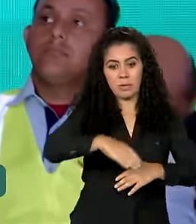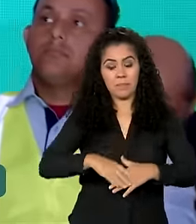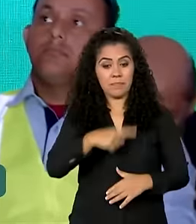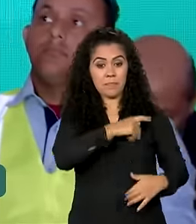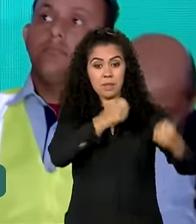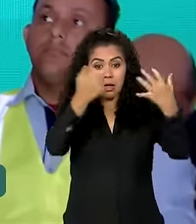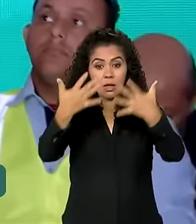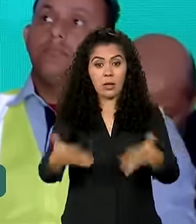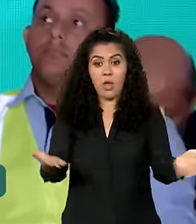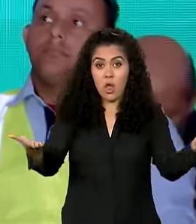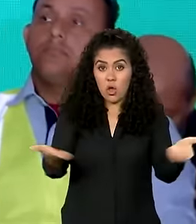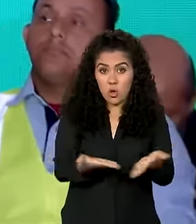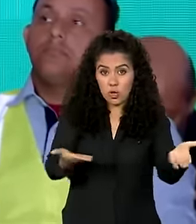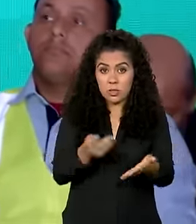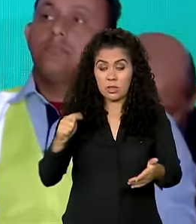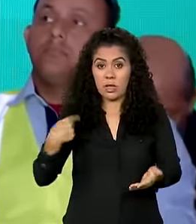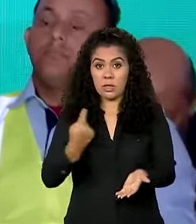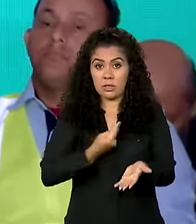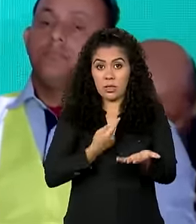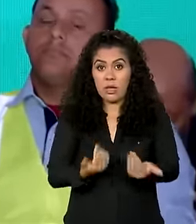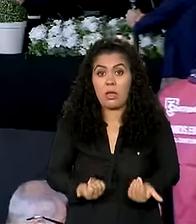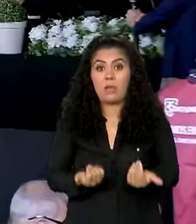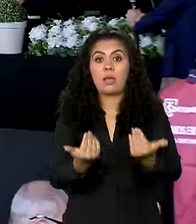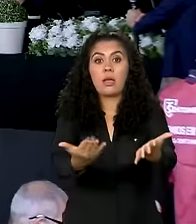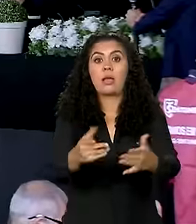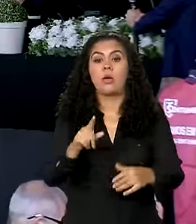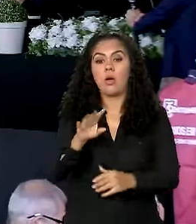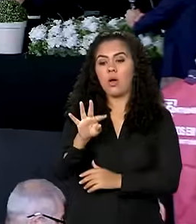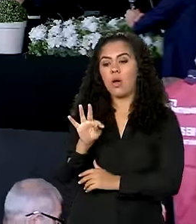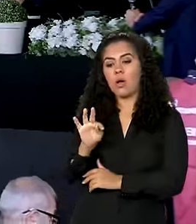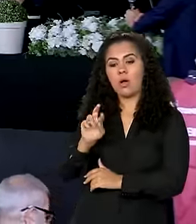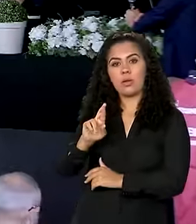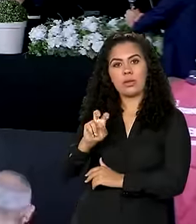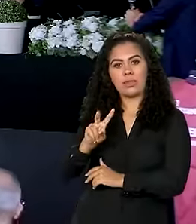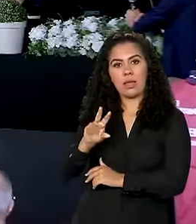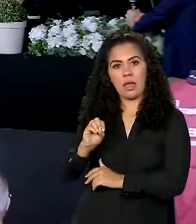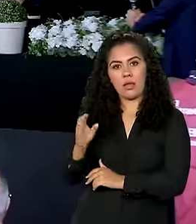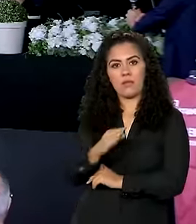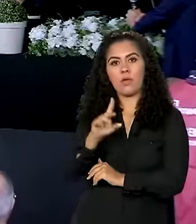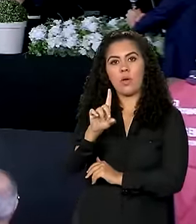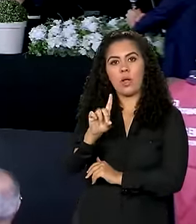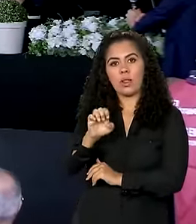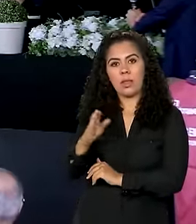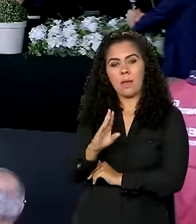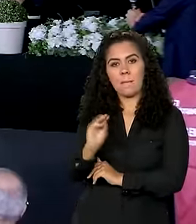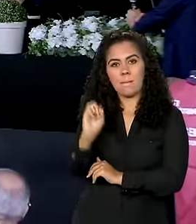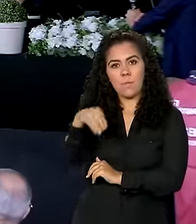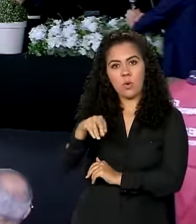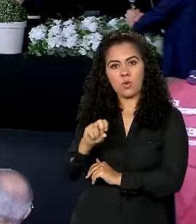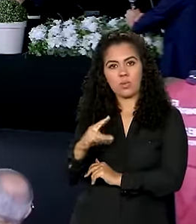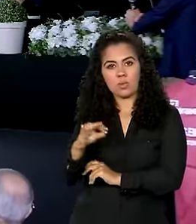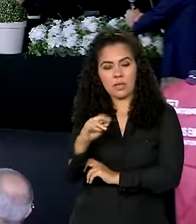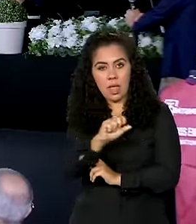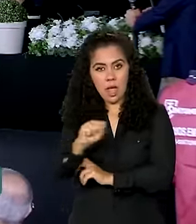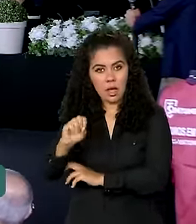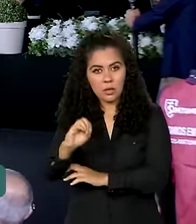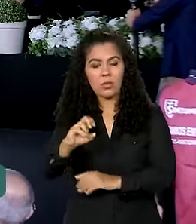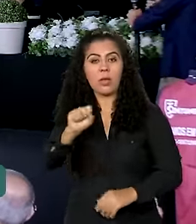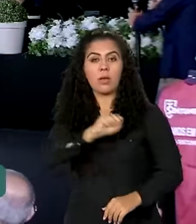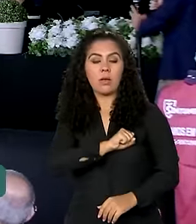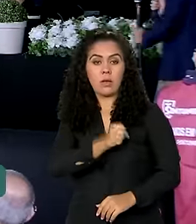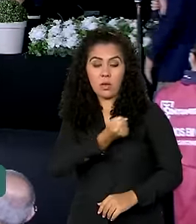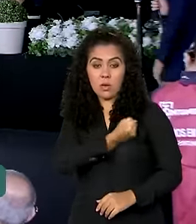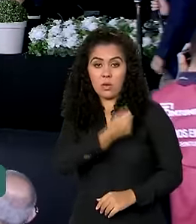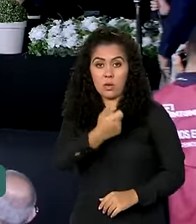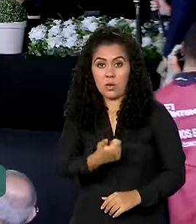hoje entregando o trevo de bom sucesso, novas vias marginais, a ampliação de 12 quilômetros da